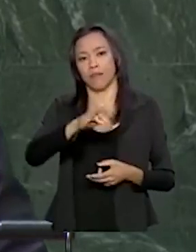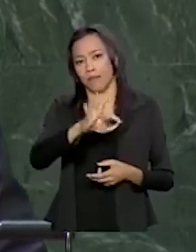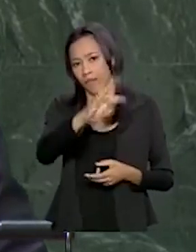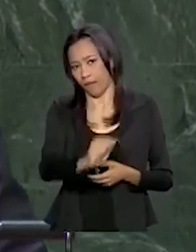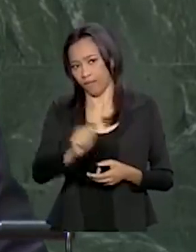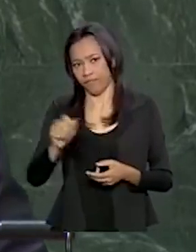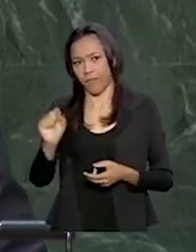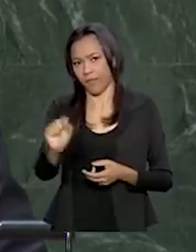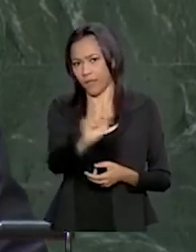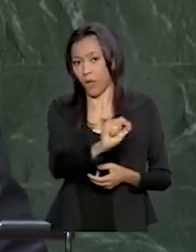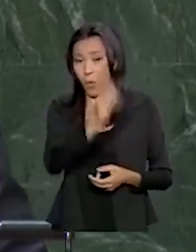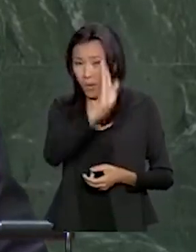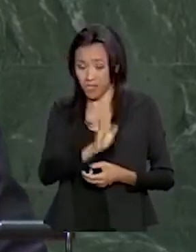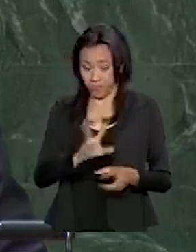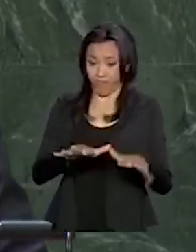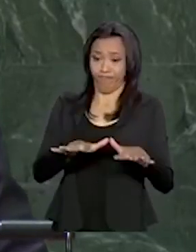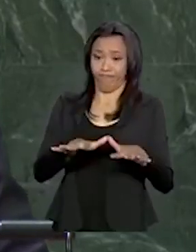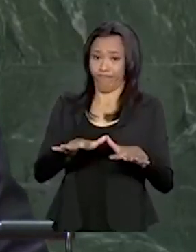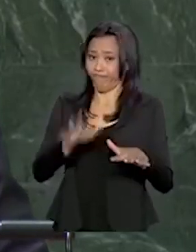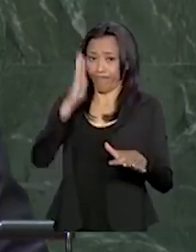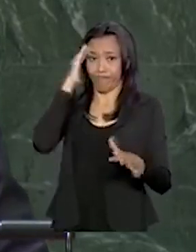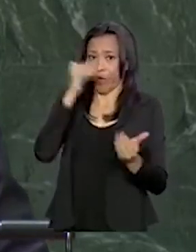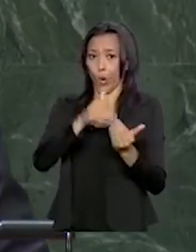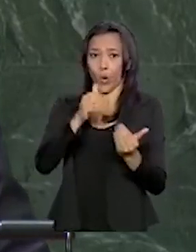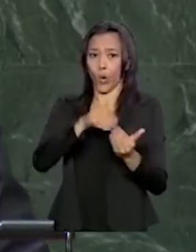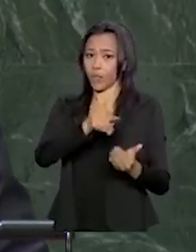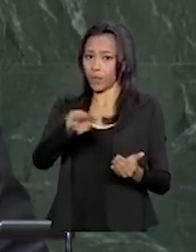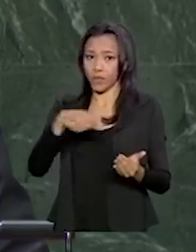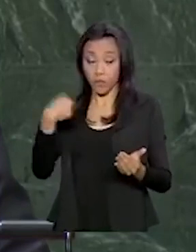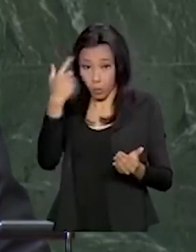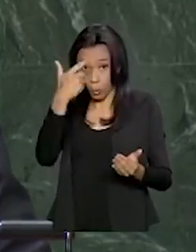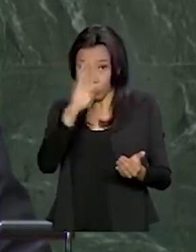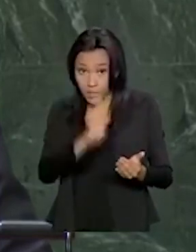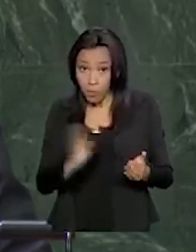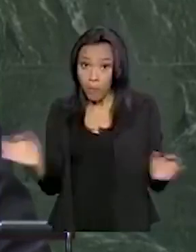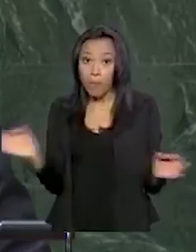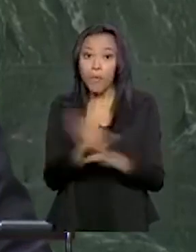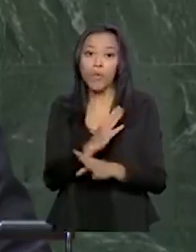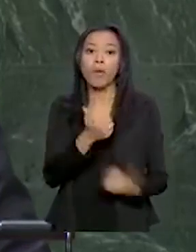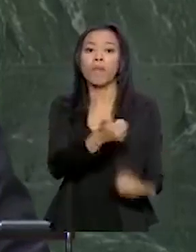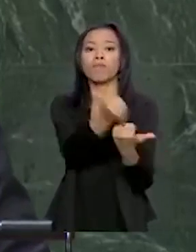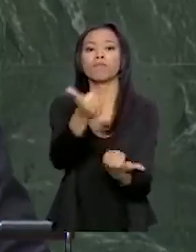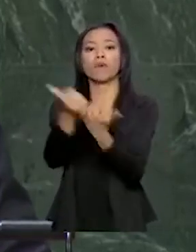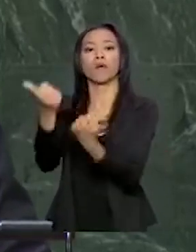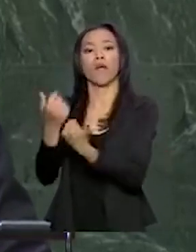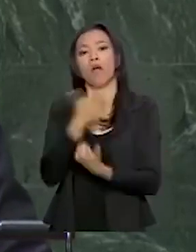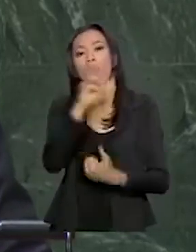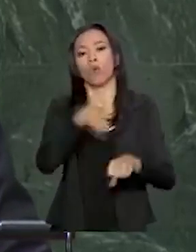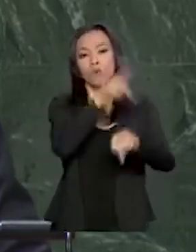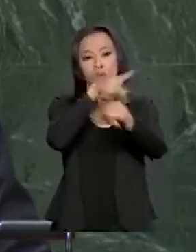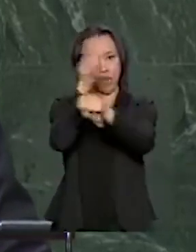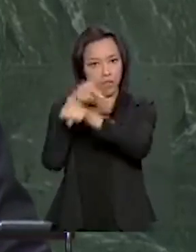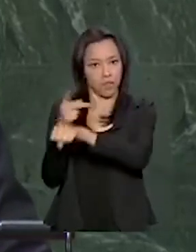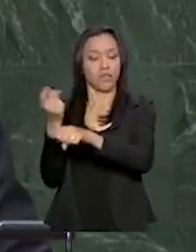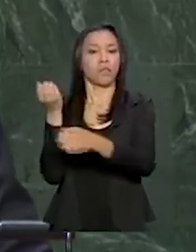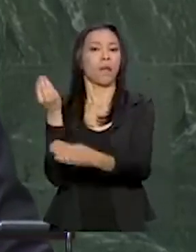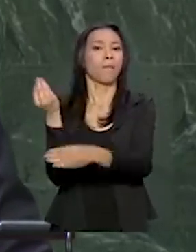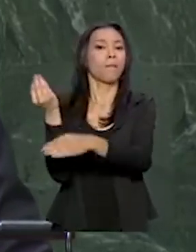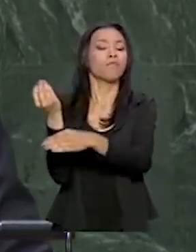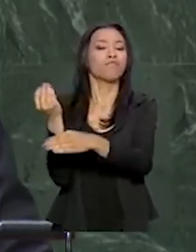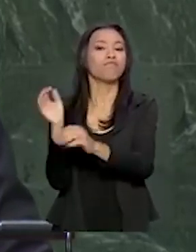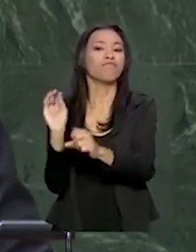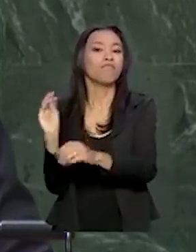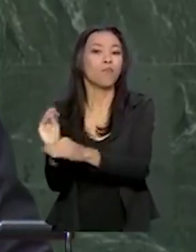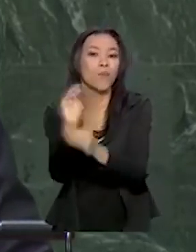todos esses atos e está pronto a colaborar com outros países para a proteção daqueles